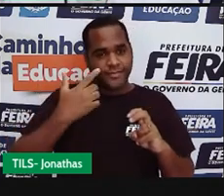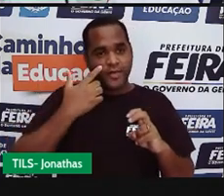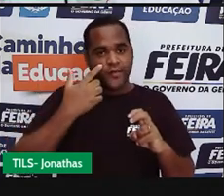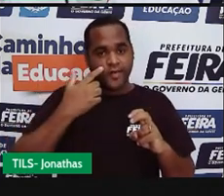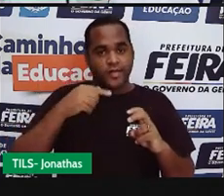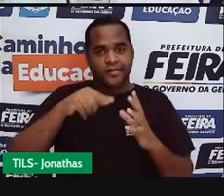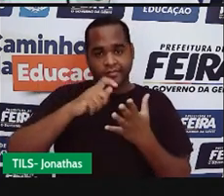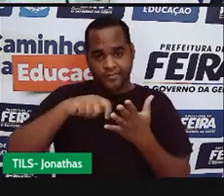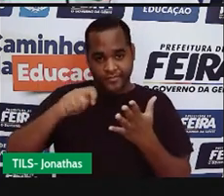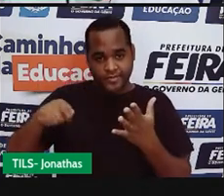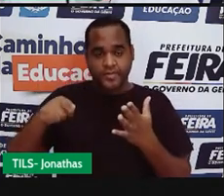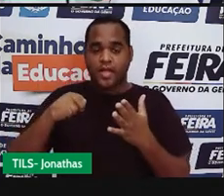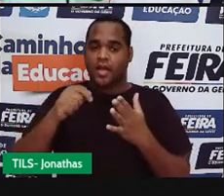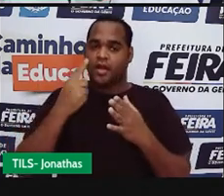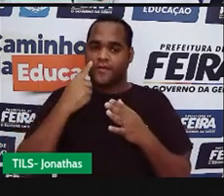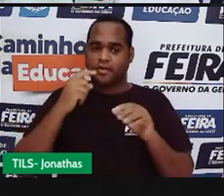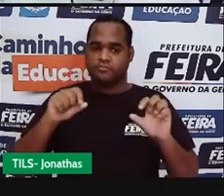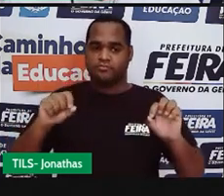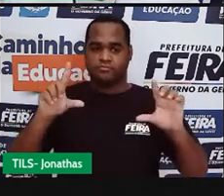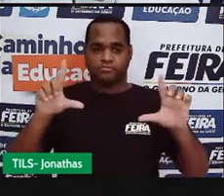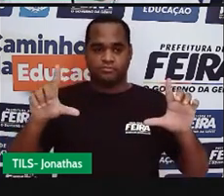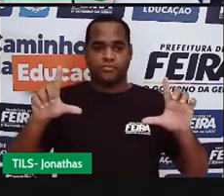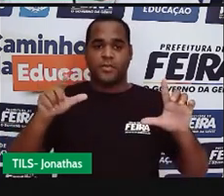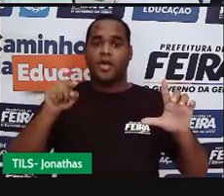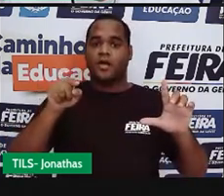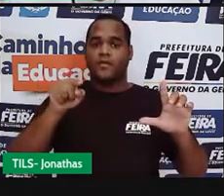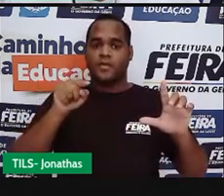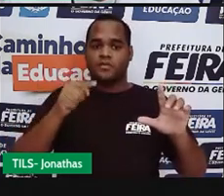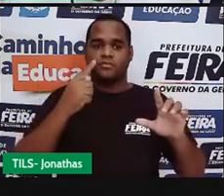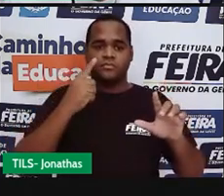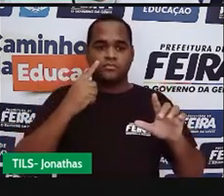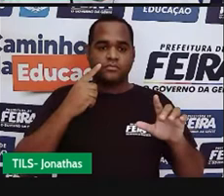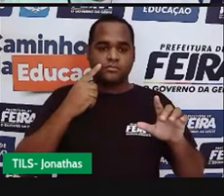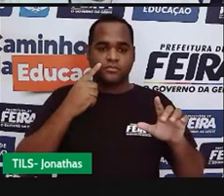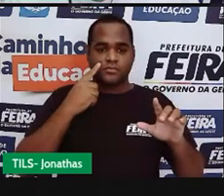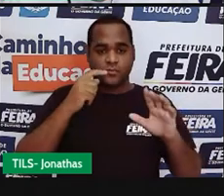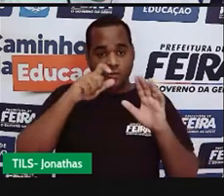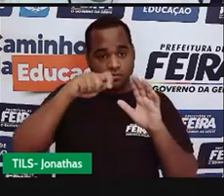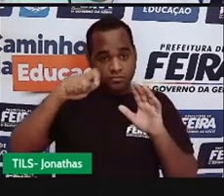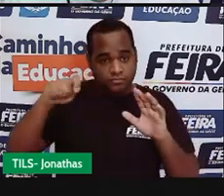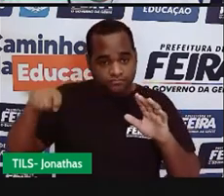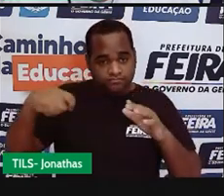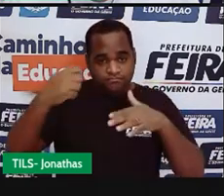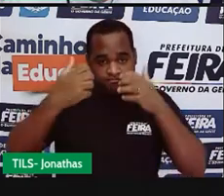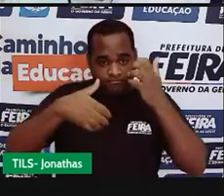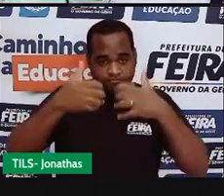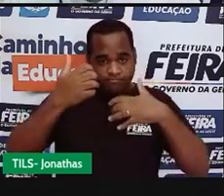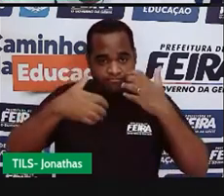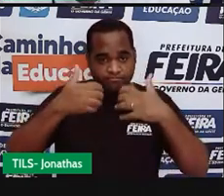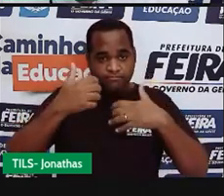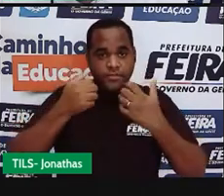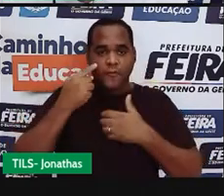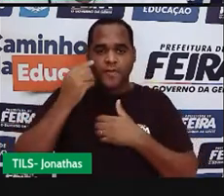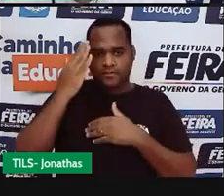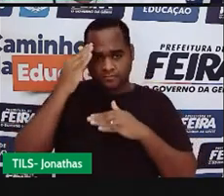escrito essas coisas na tela. Olha só. Vou deixar escrito aqui.